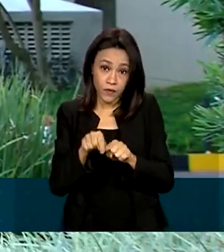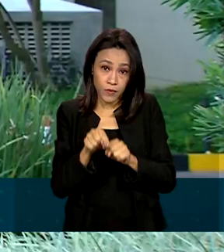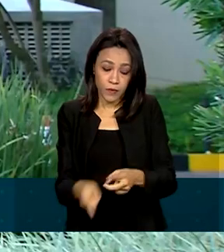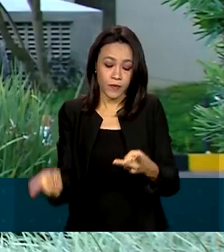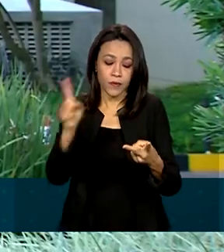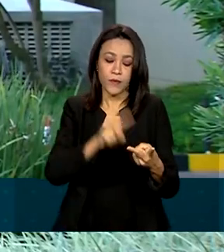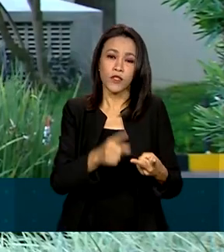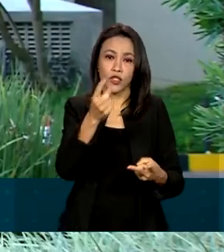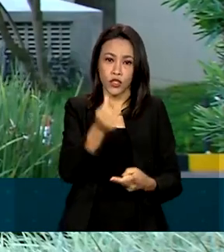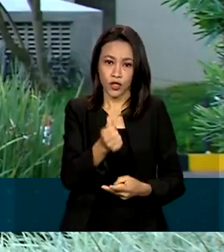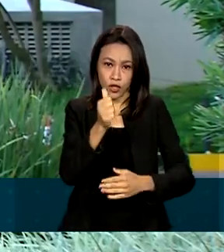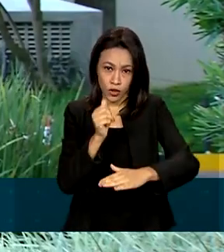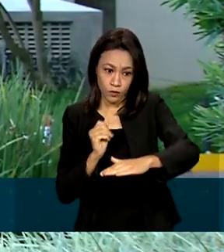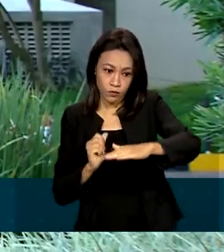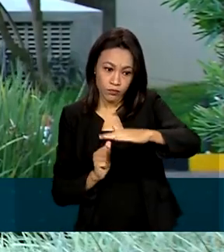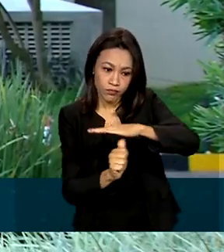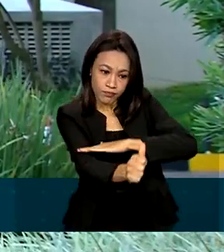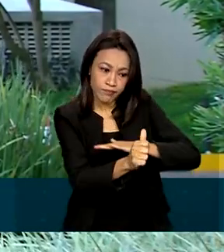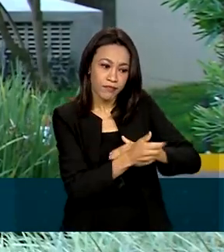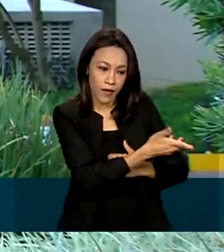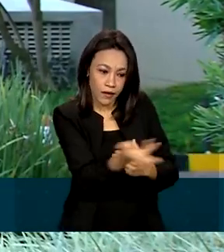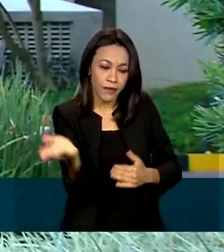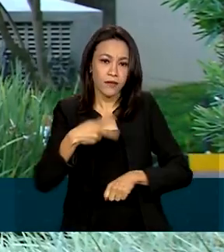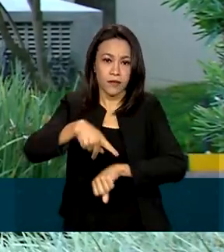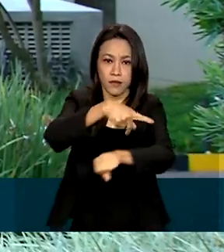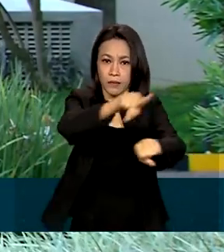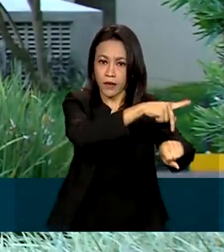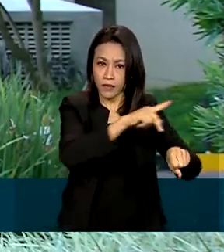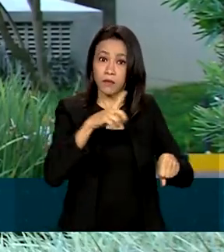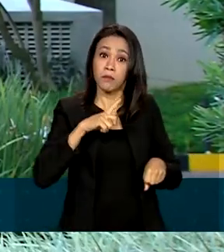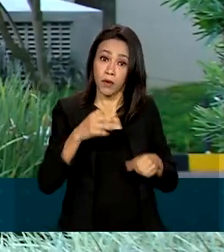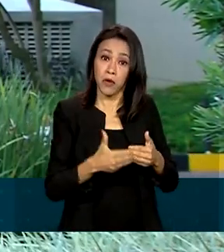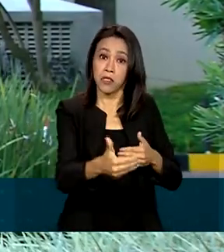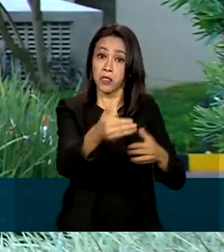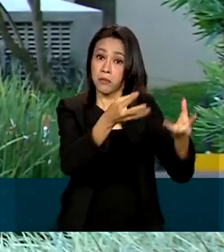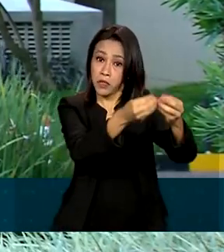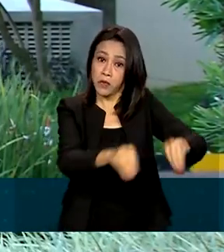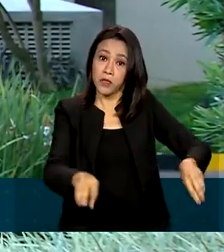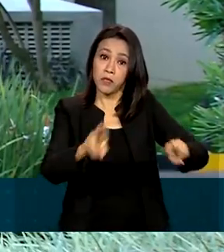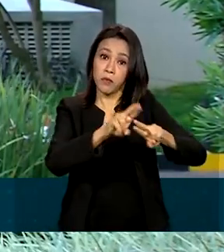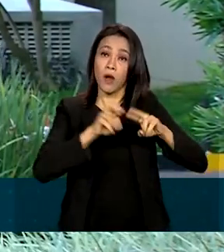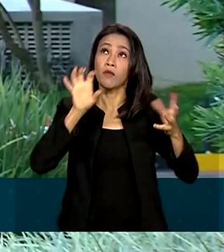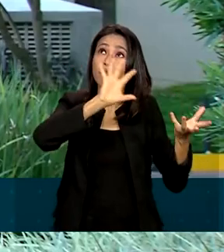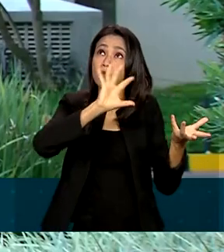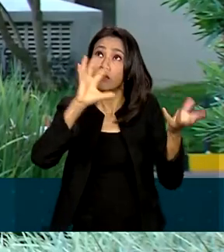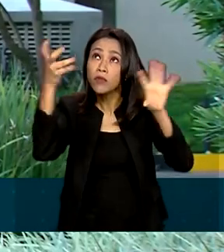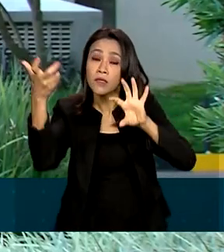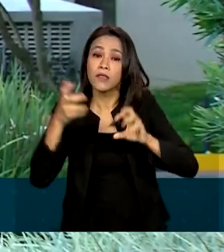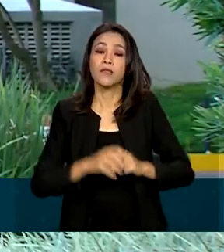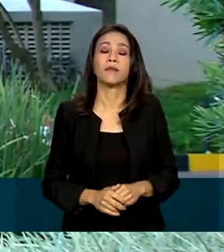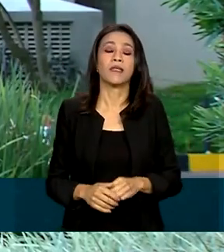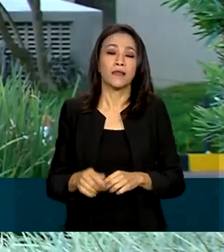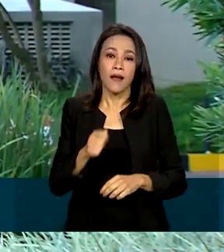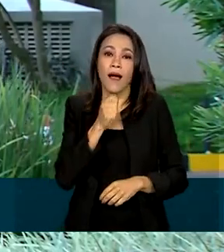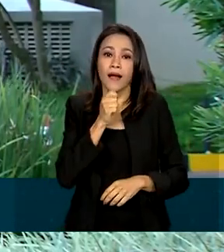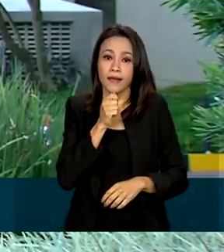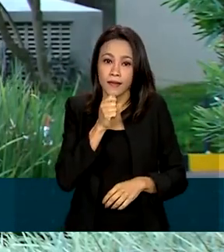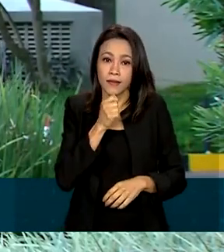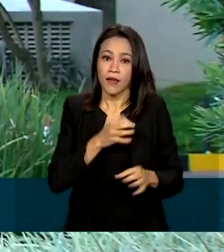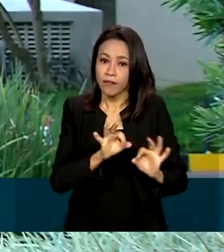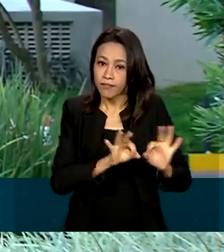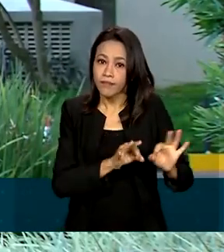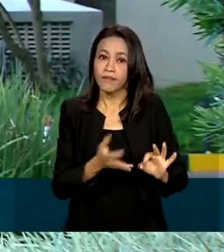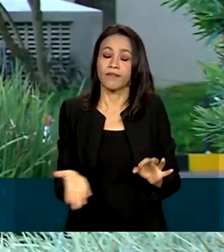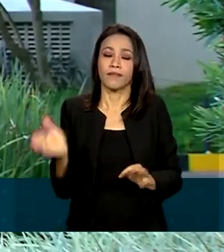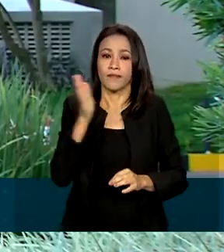de recursos para esses países que possam sofrer perdas e danos por causa das mudanças climáticas, ainda está travada. A ONU